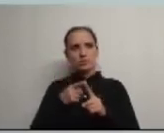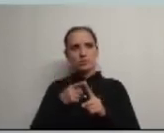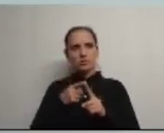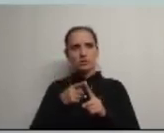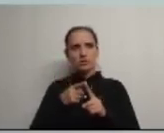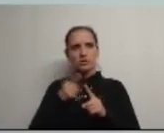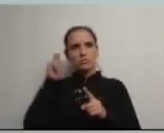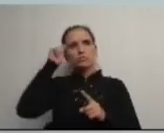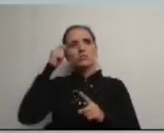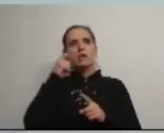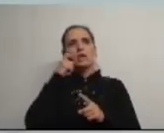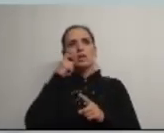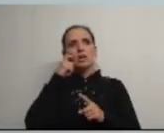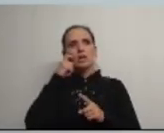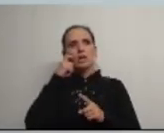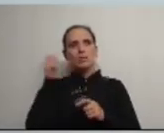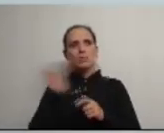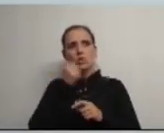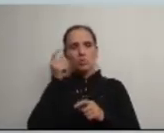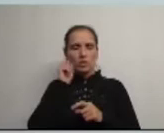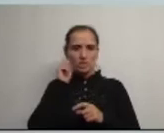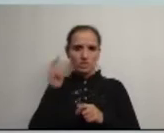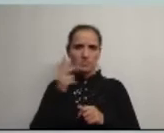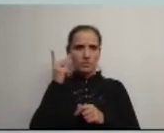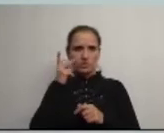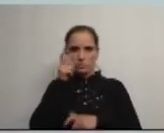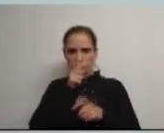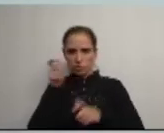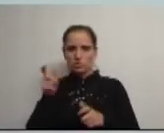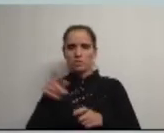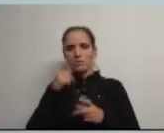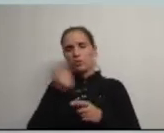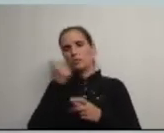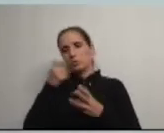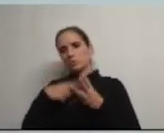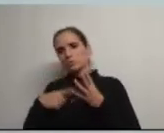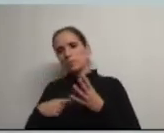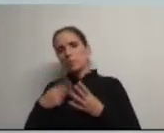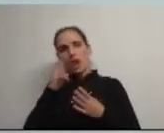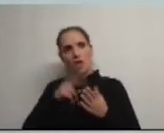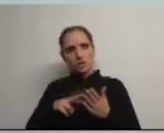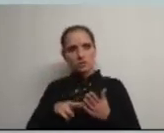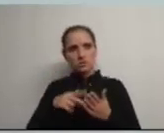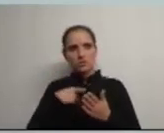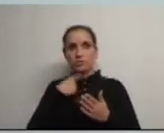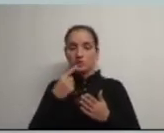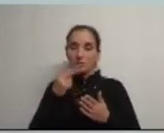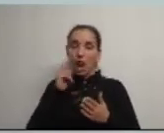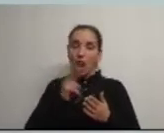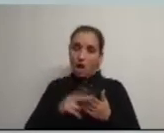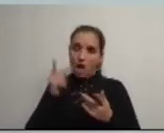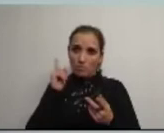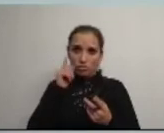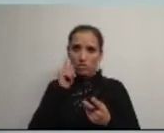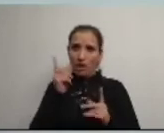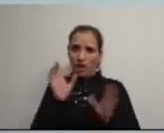em prejuízo de quê? da melhoria das qualidades vivas das populações e a melhoria disto daquilo e daquilo leiam eu quando disse parei nem ler é para ver